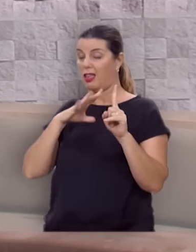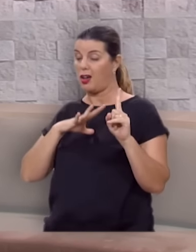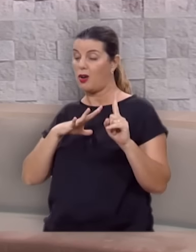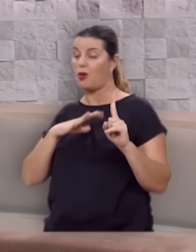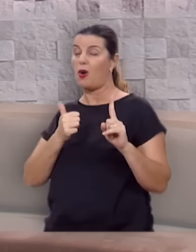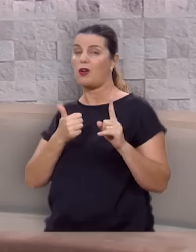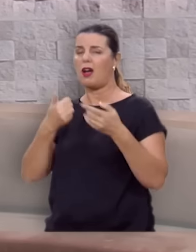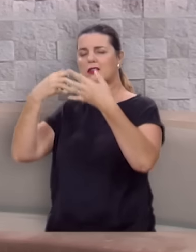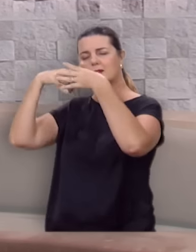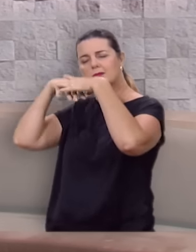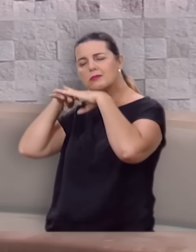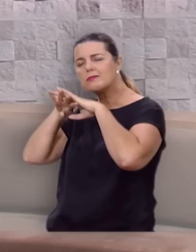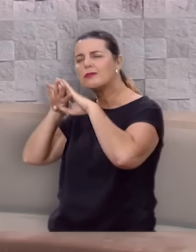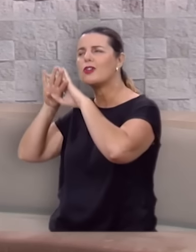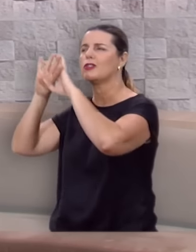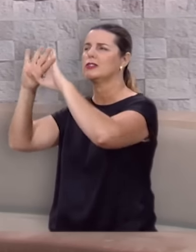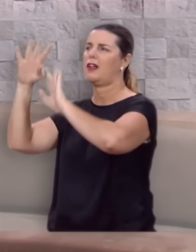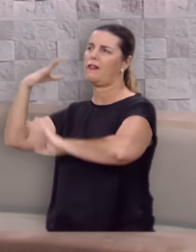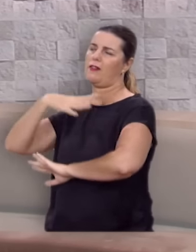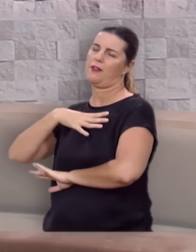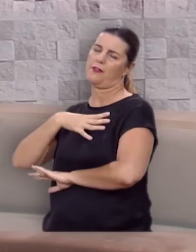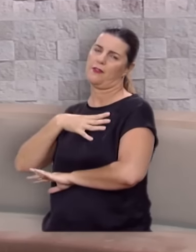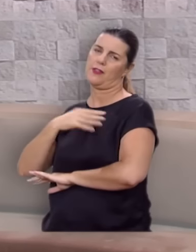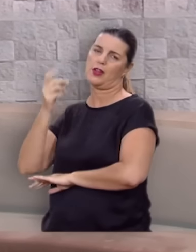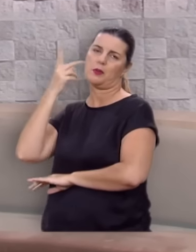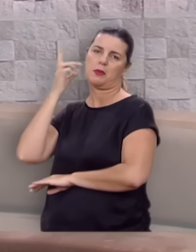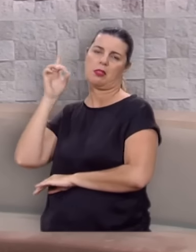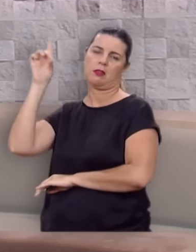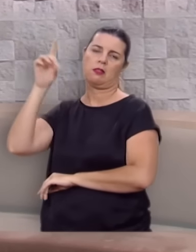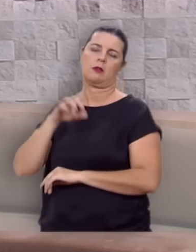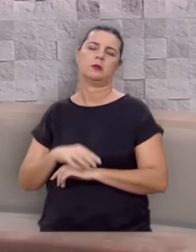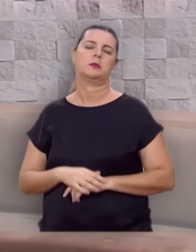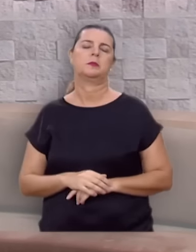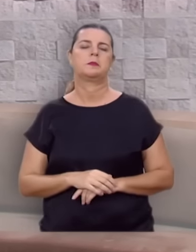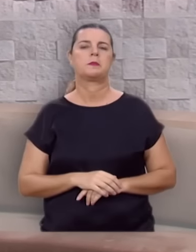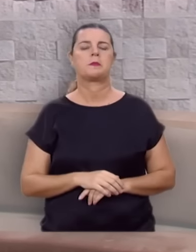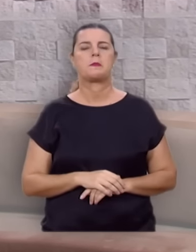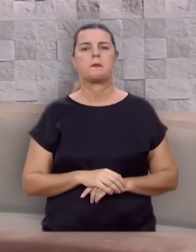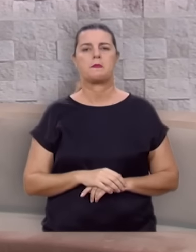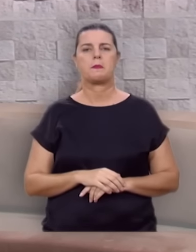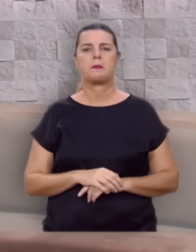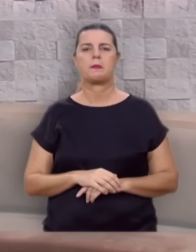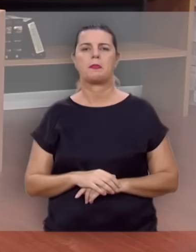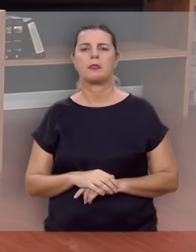conceber, ela tem coragem de consagrar este filho para Deus.